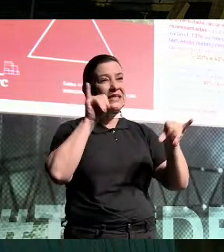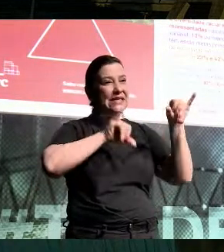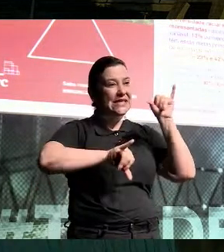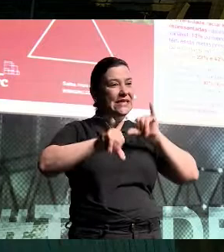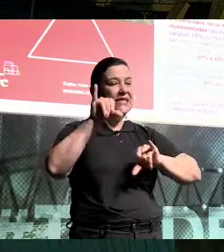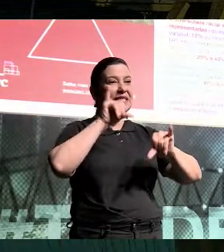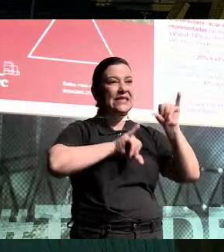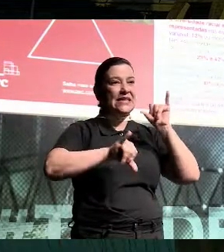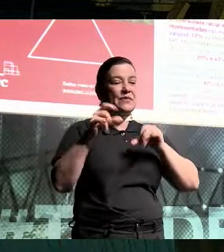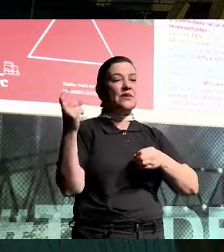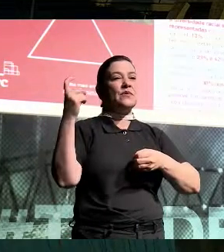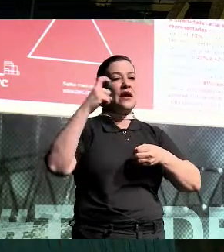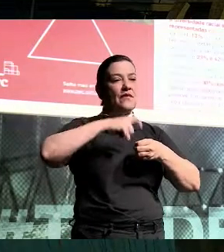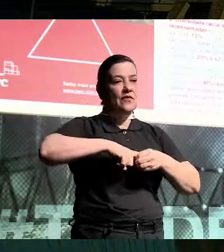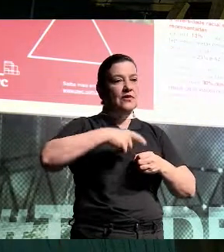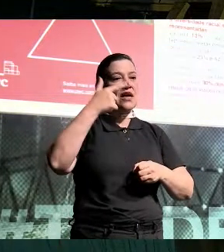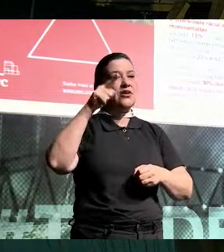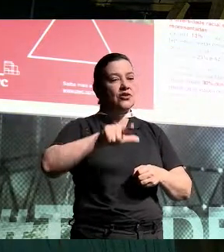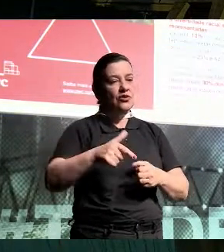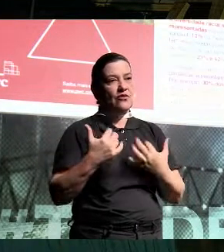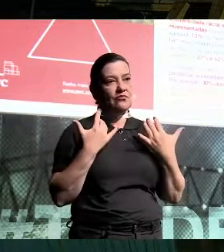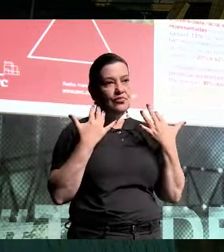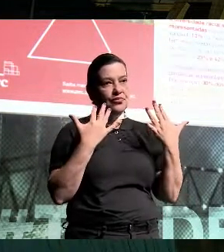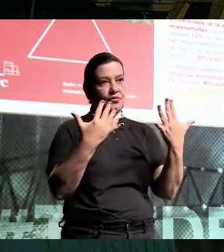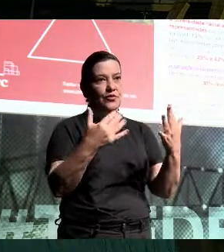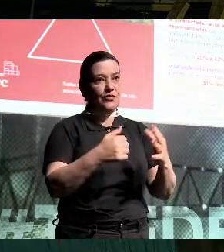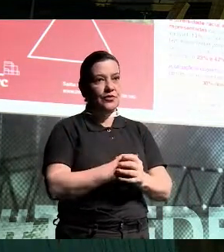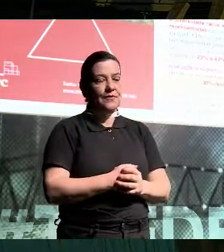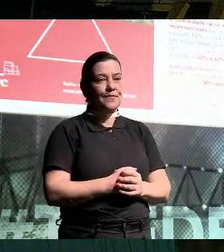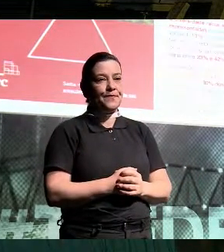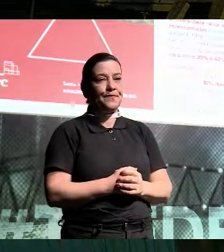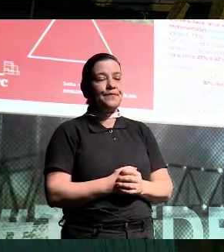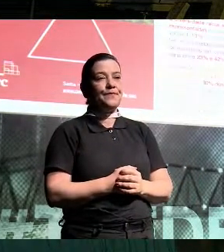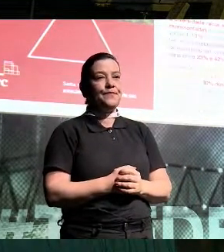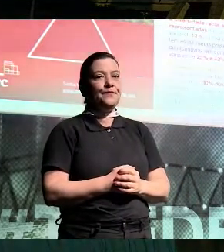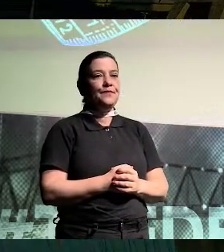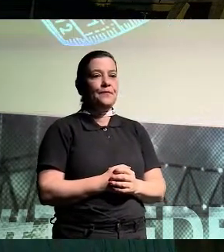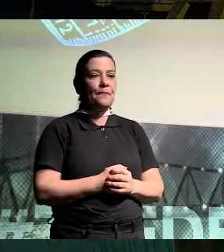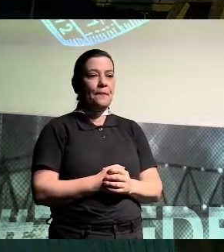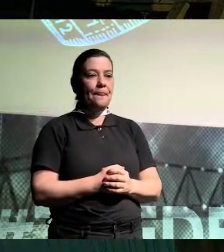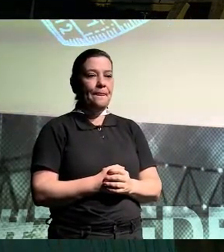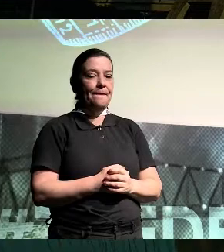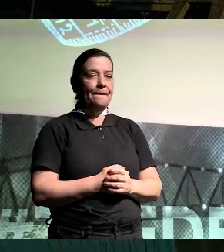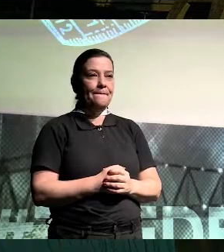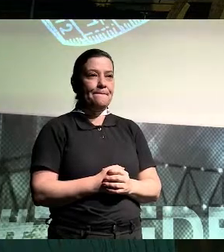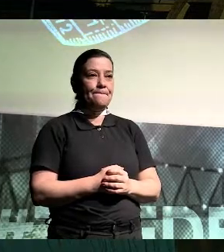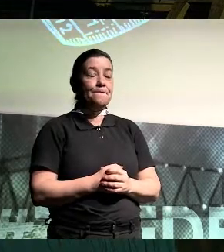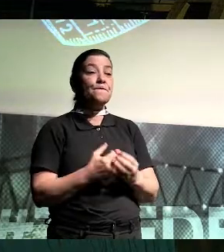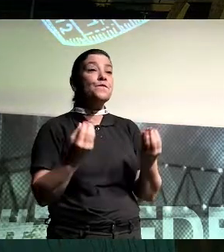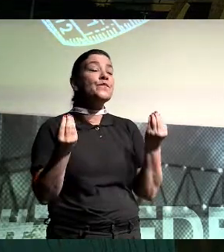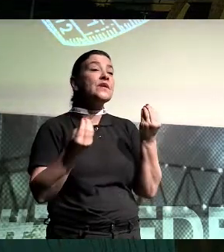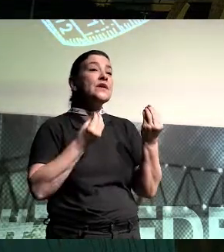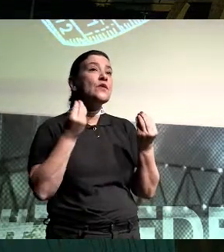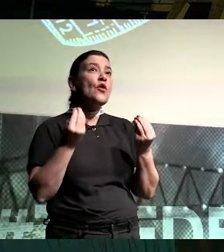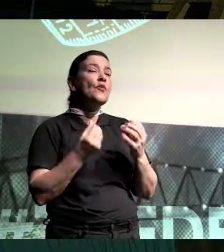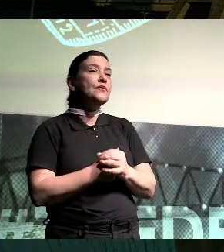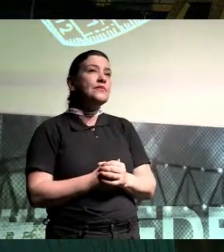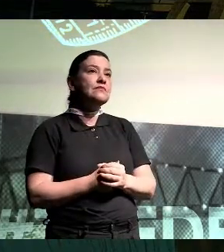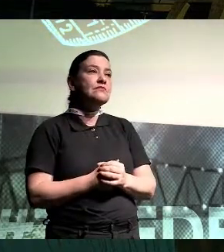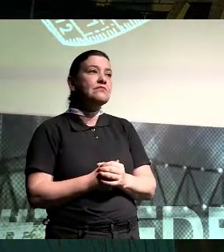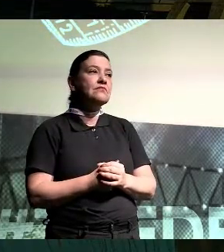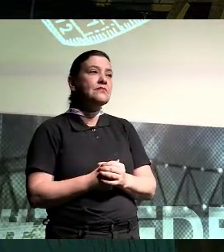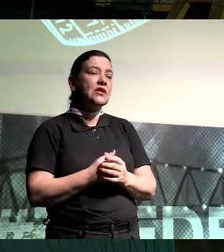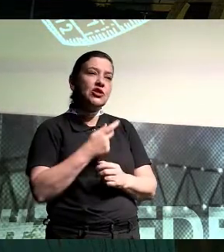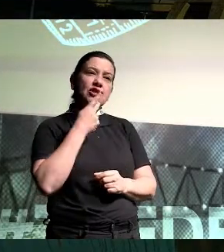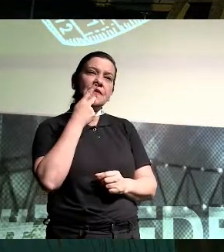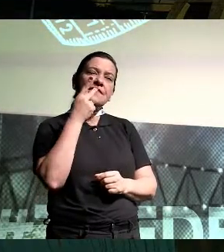ser restaurado e conseguir produzir a mesma coisa que ele produz hoje, né? Bom, como é que a gente fala, na